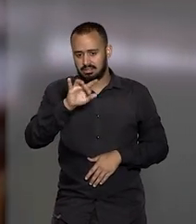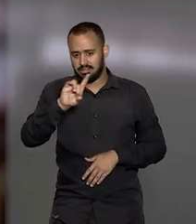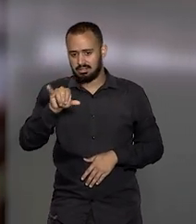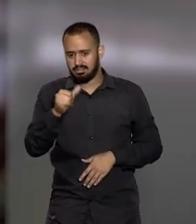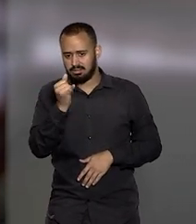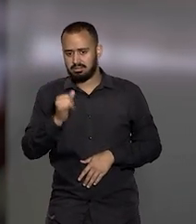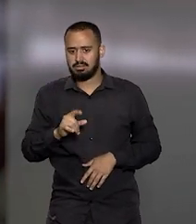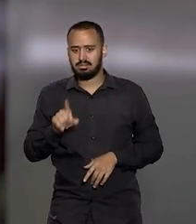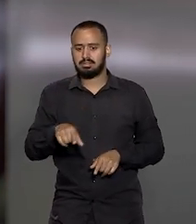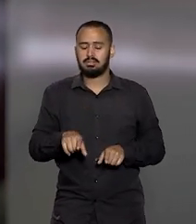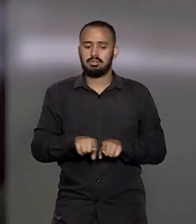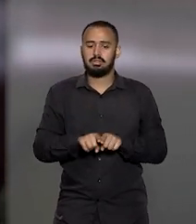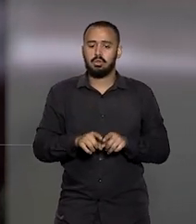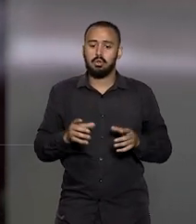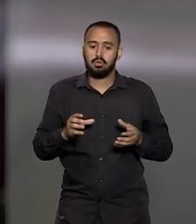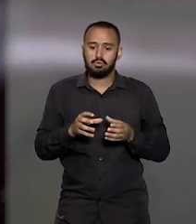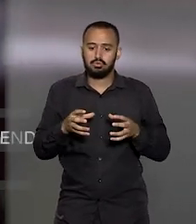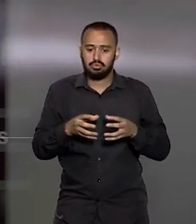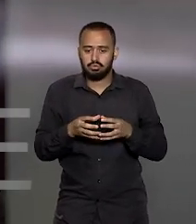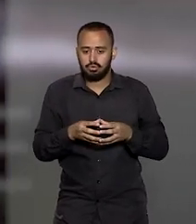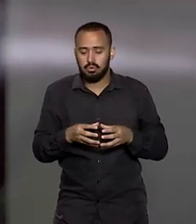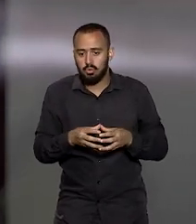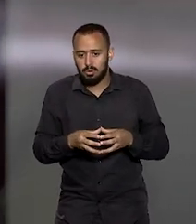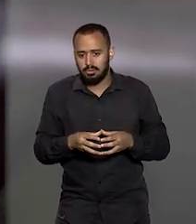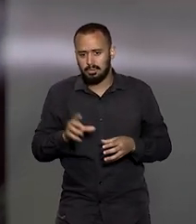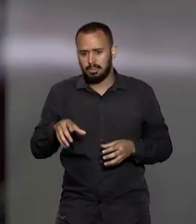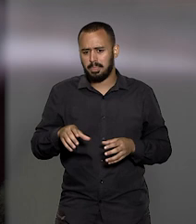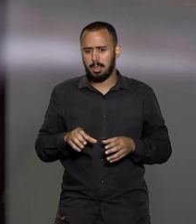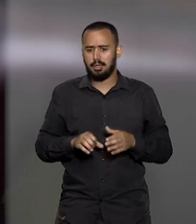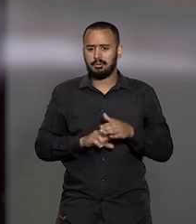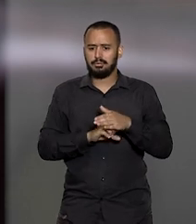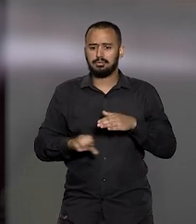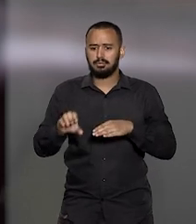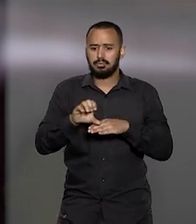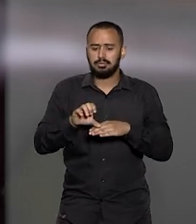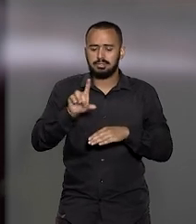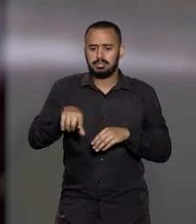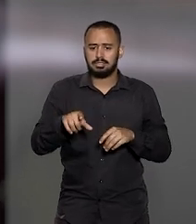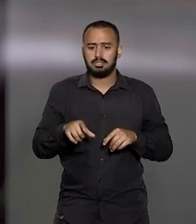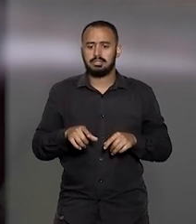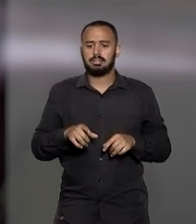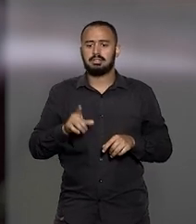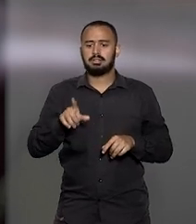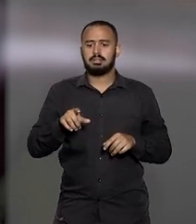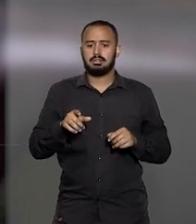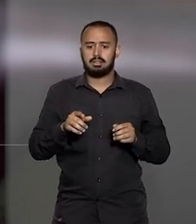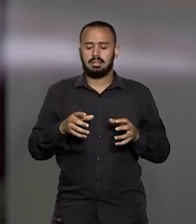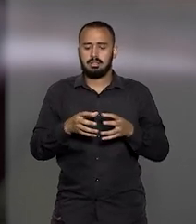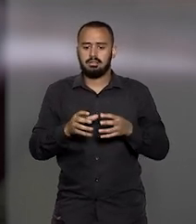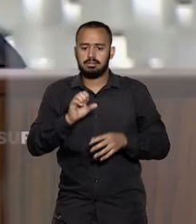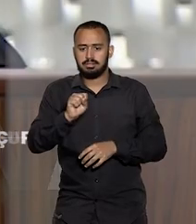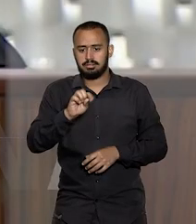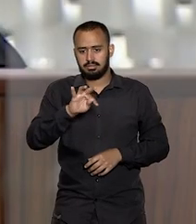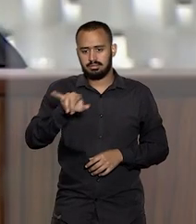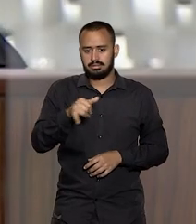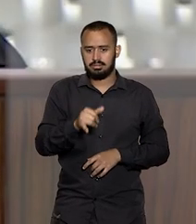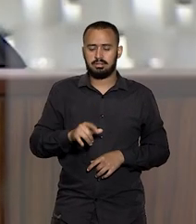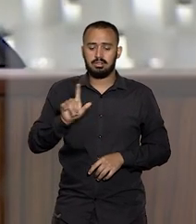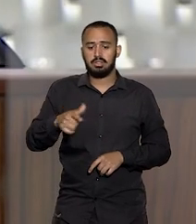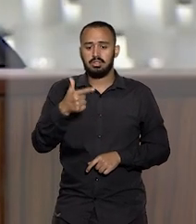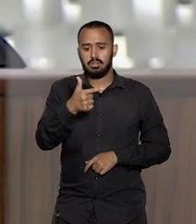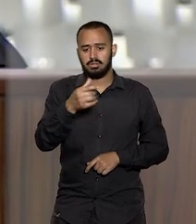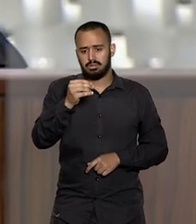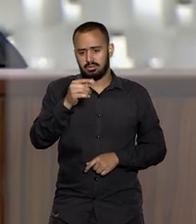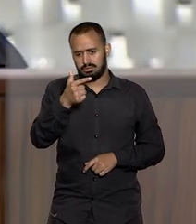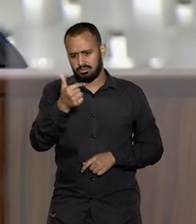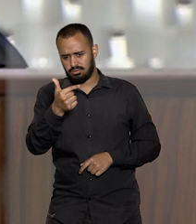presidente da Comissão de Jurisprudência. Recebeu inúmeras comendas, títulos e homenagens. E de 2012